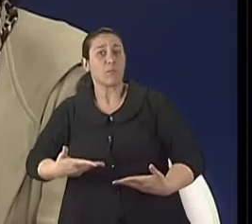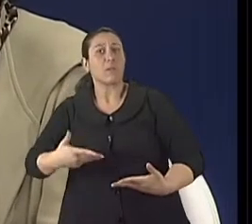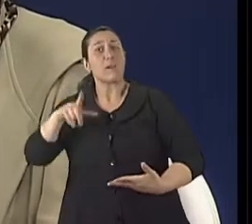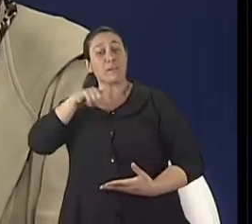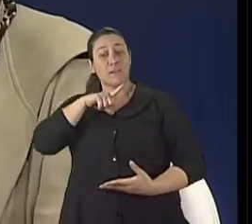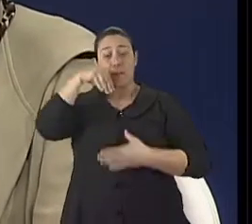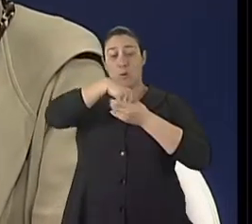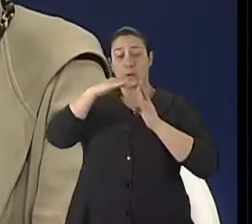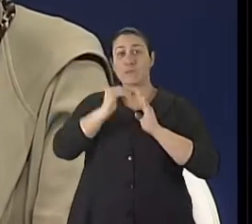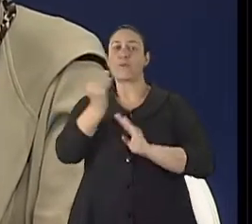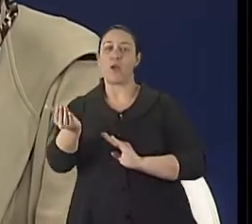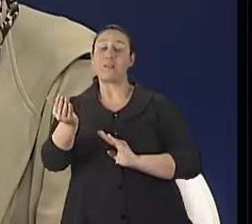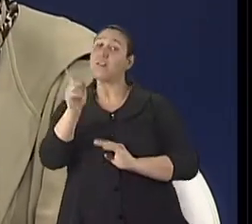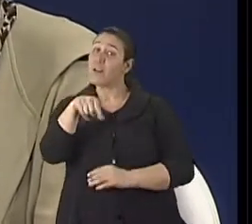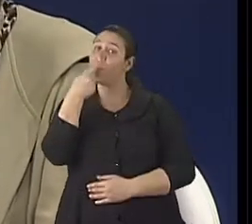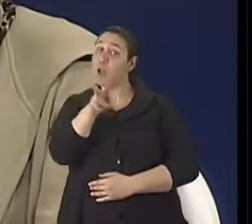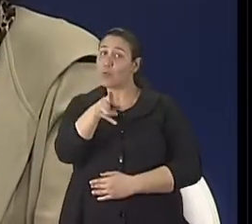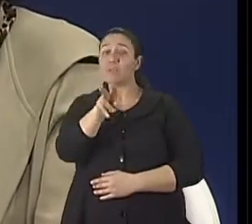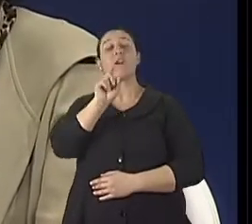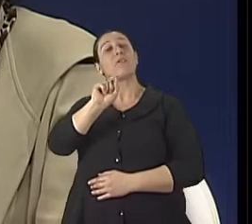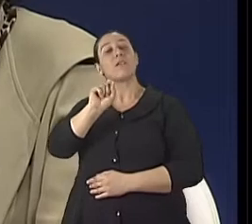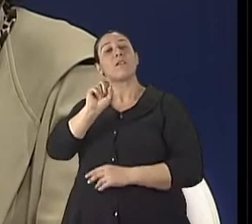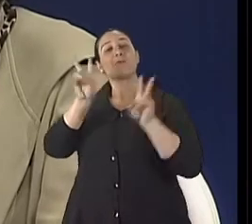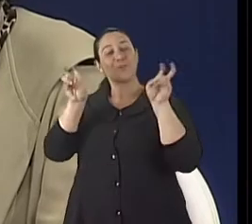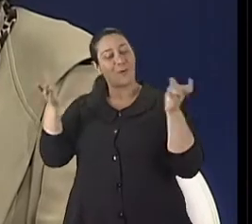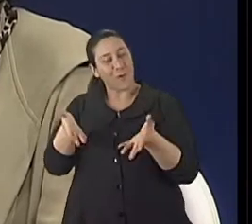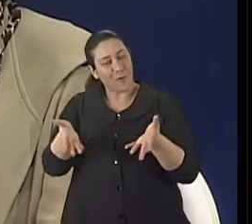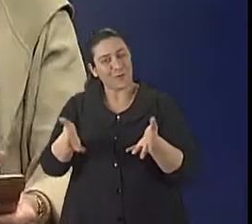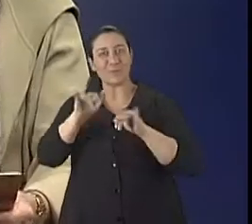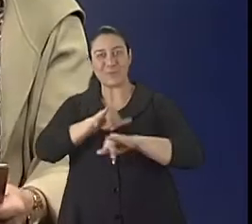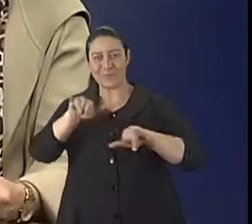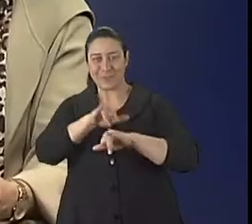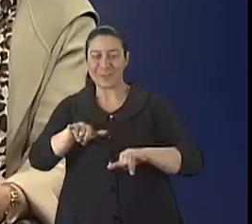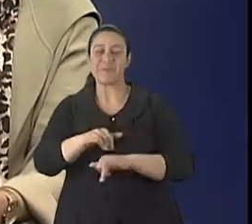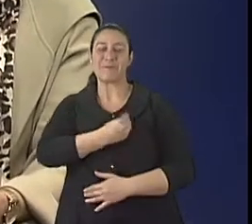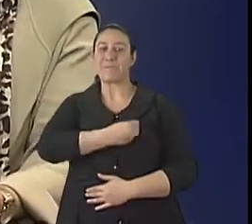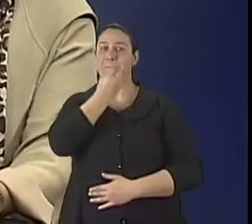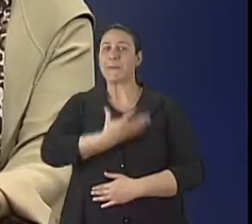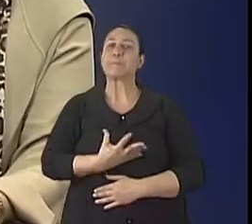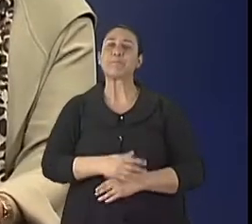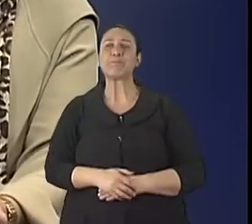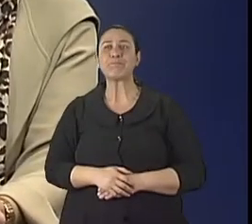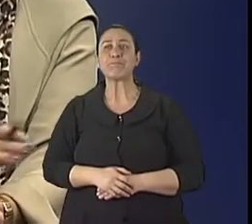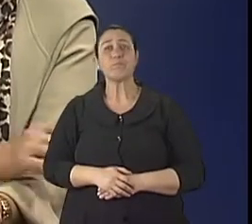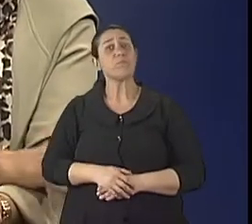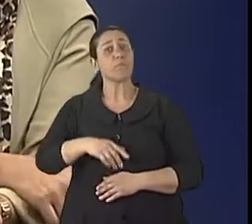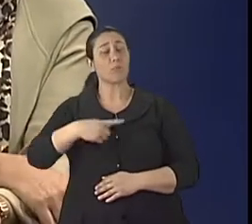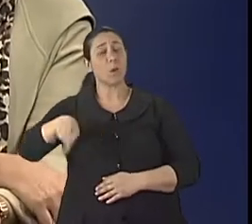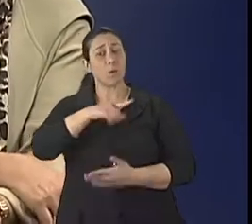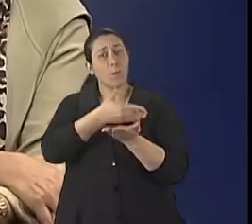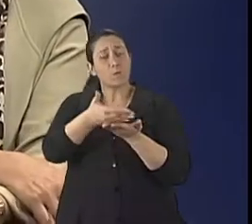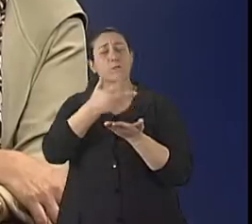aspectos é o que nós vamos falar hoje aqui no nosso Viva Bem. Vamos iniciar o nosso trabalho